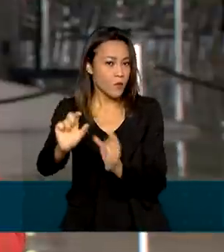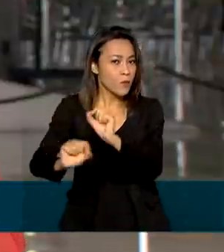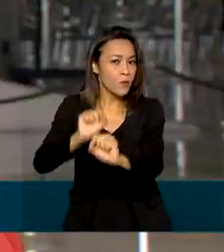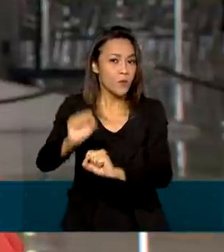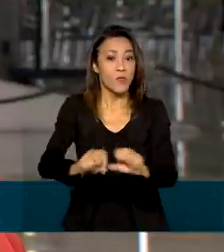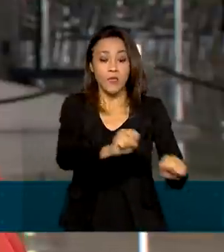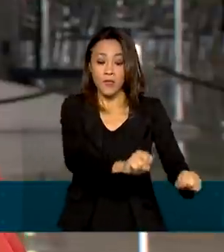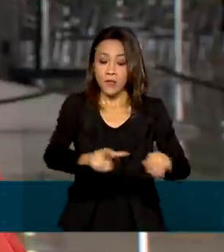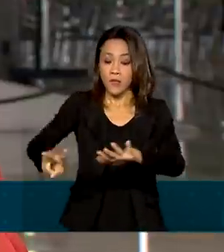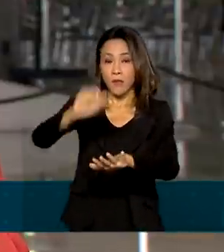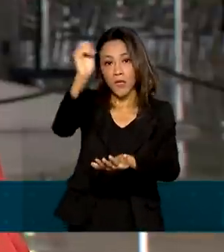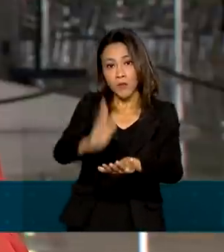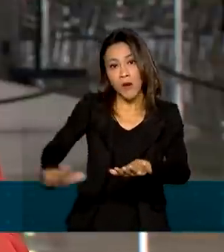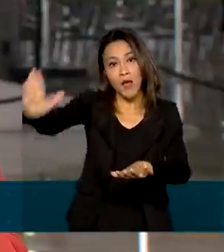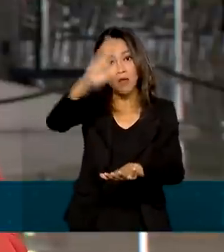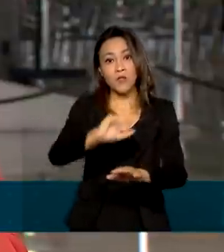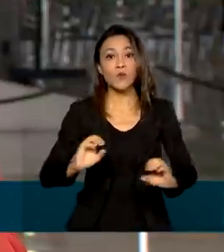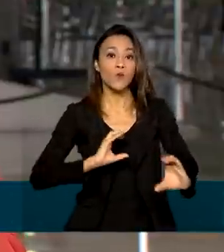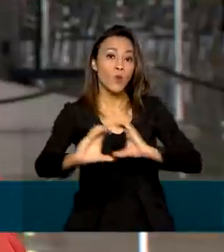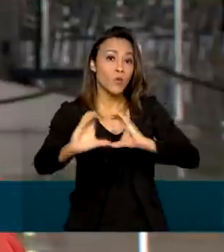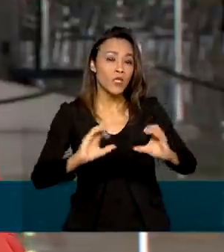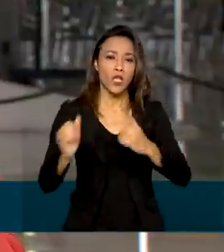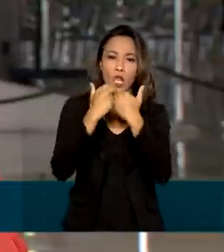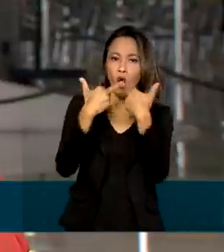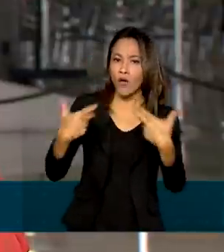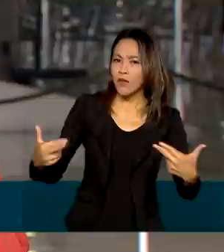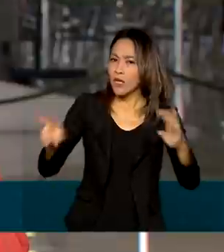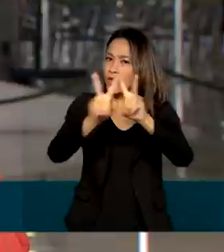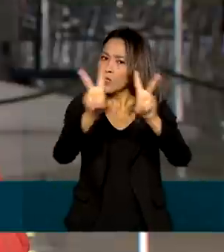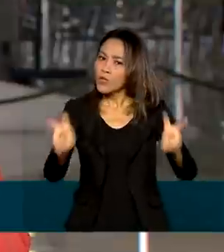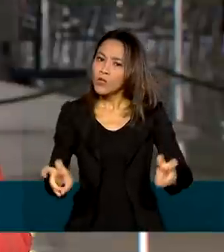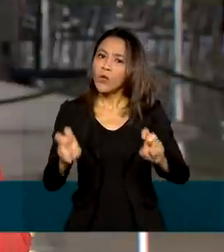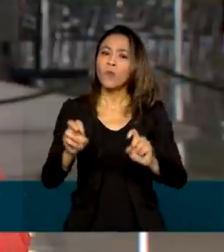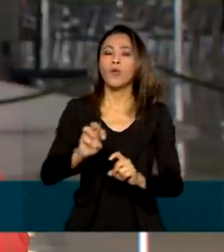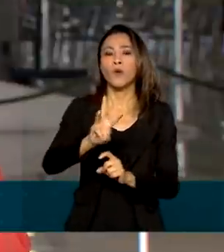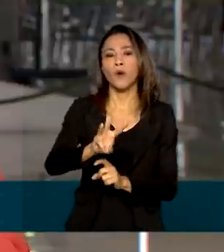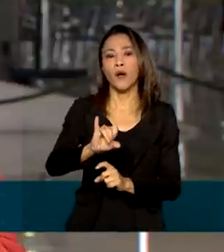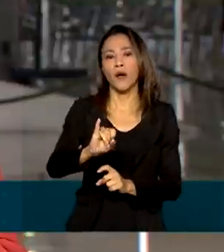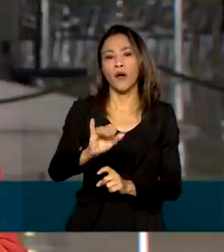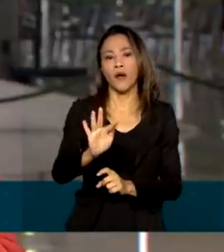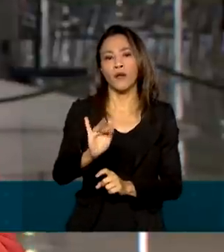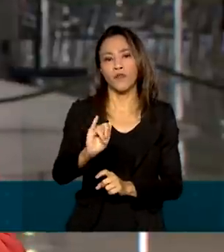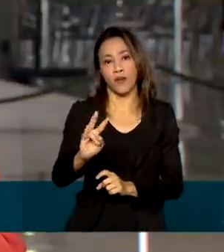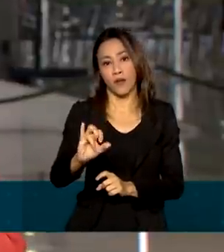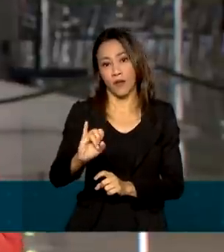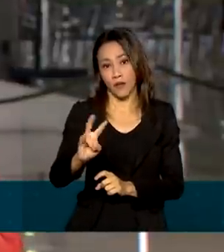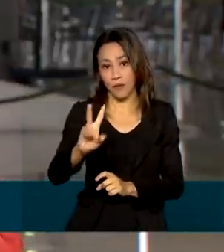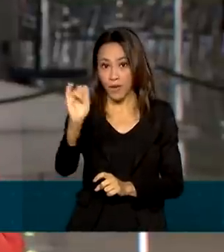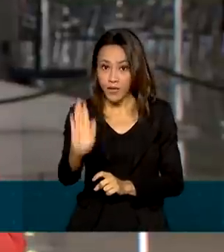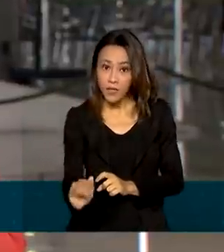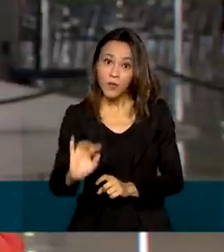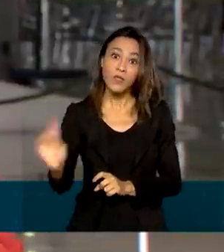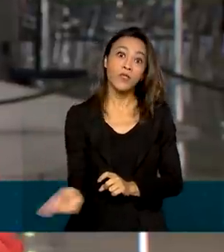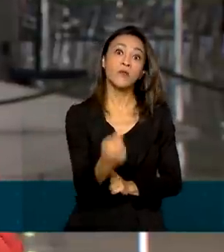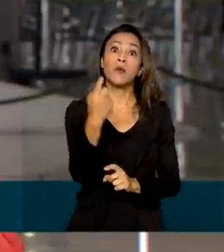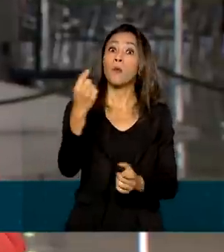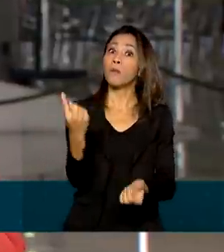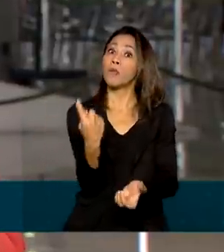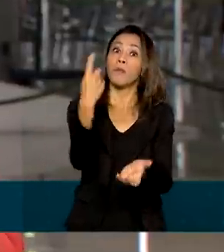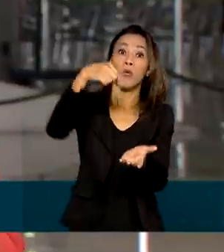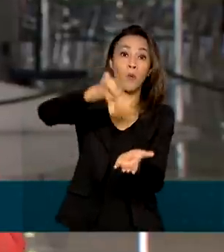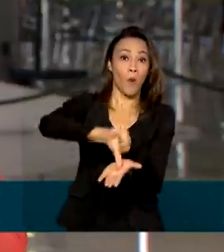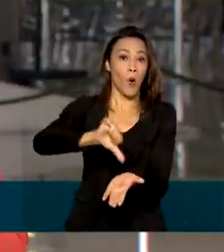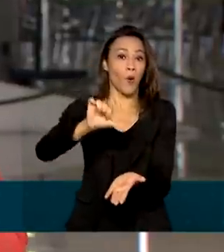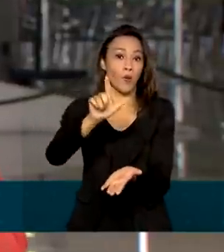Semana Nacional das Comunicações, com novidades sobre o programa Wi-Fi Brasil e também com o primeiro polo de tecnologia 5G